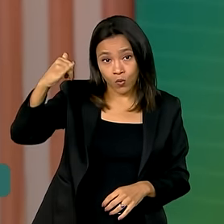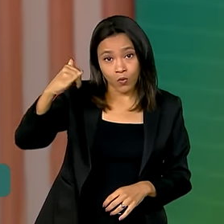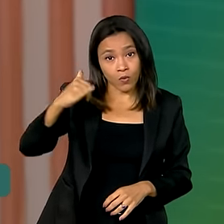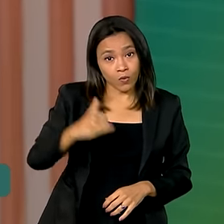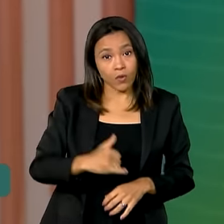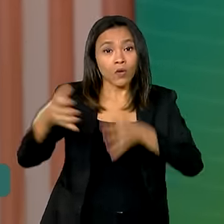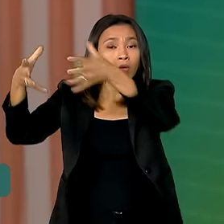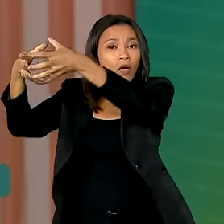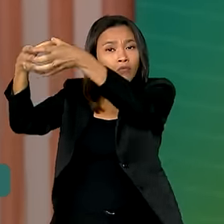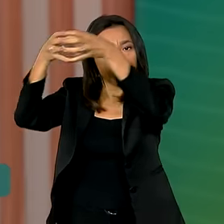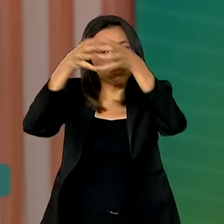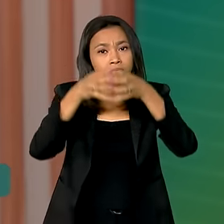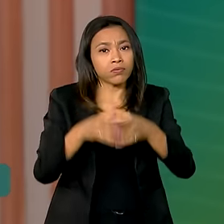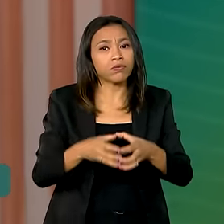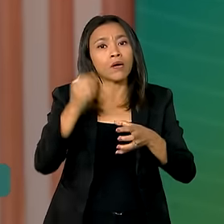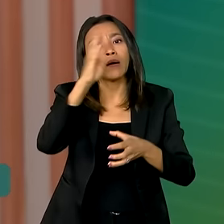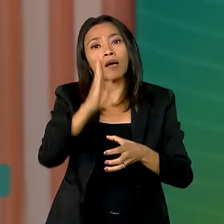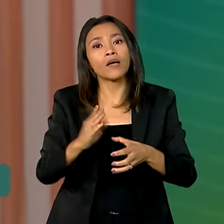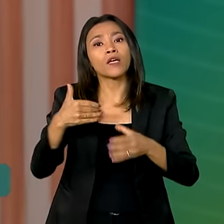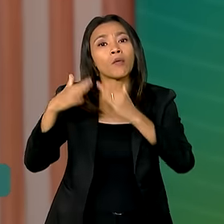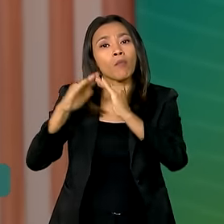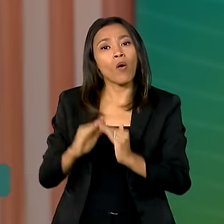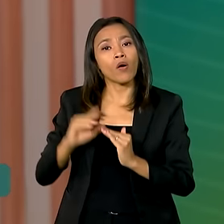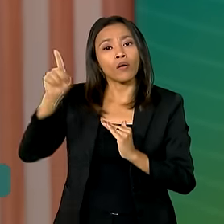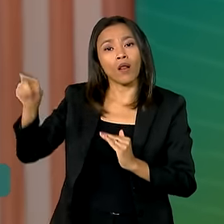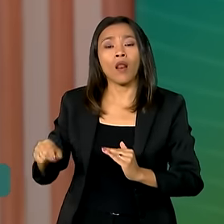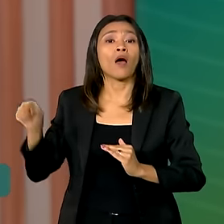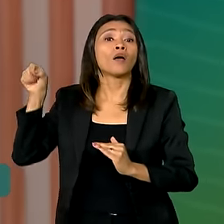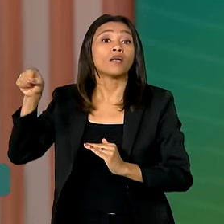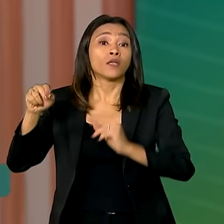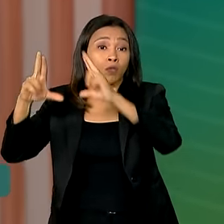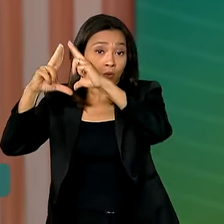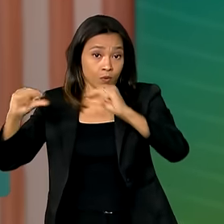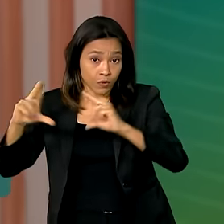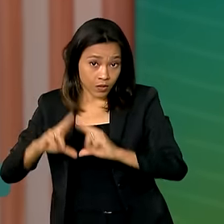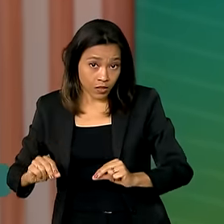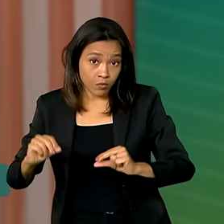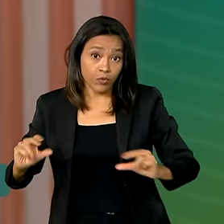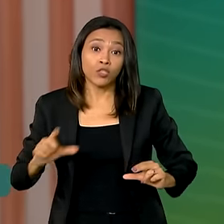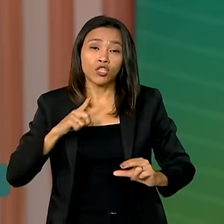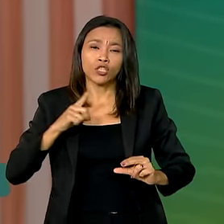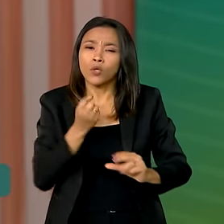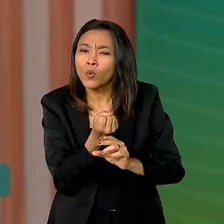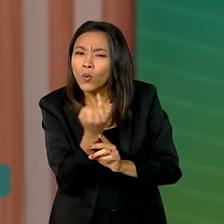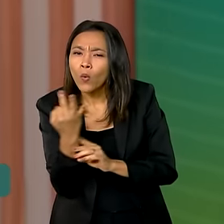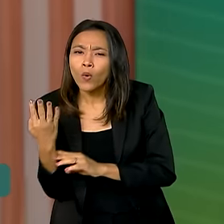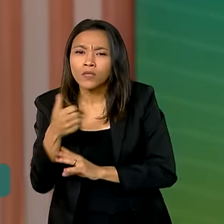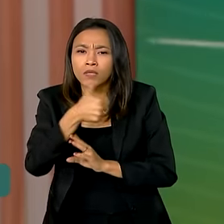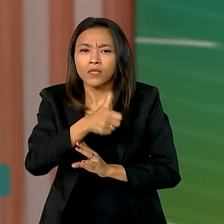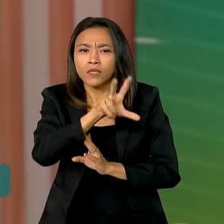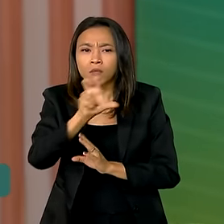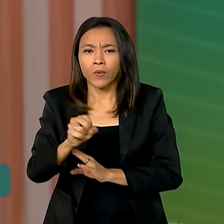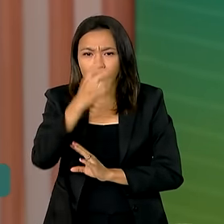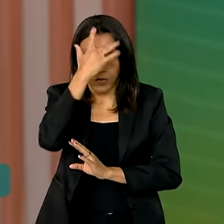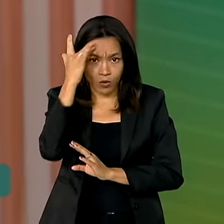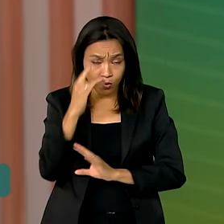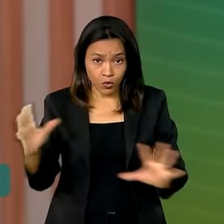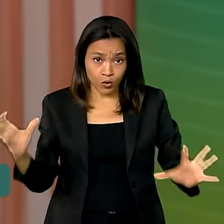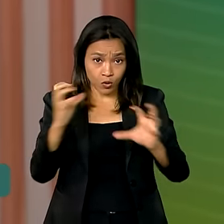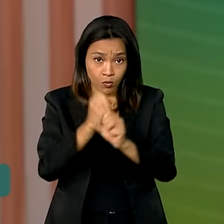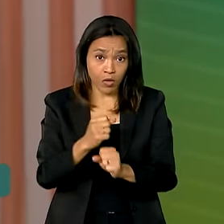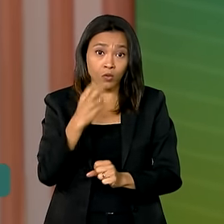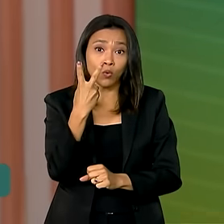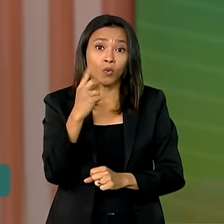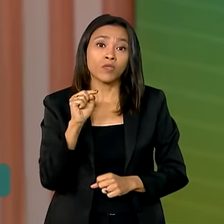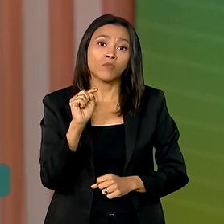repatriação de brasileiros no Líbano. A bordo, 150 passageiros. No total, o Brasil já resgatou 2